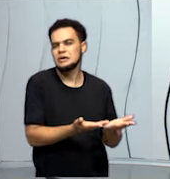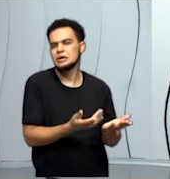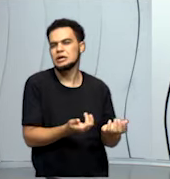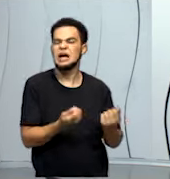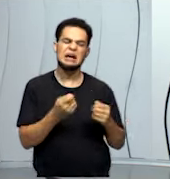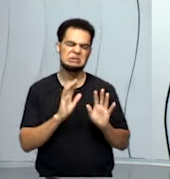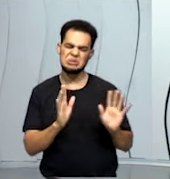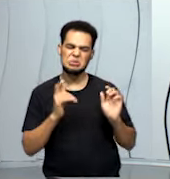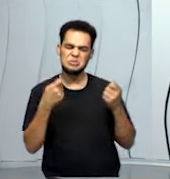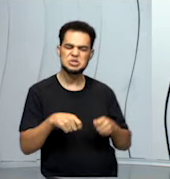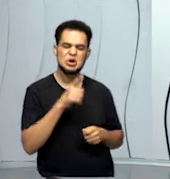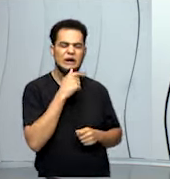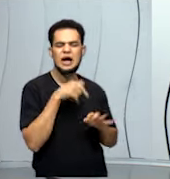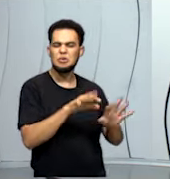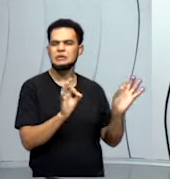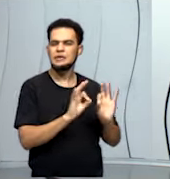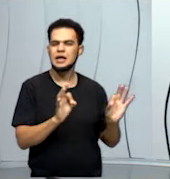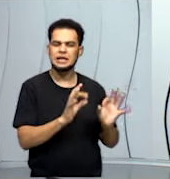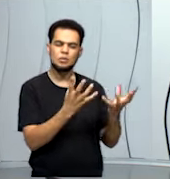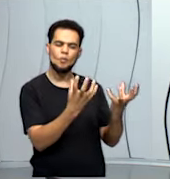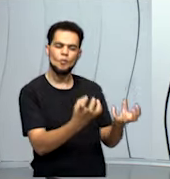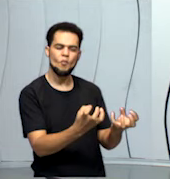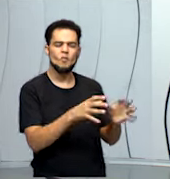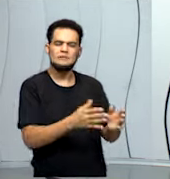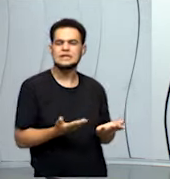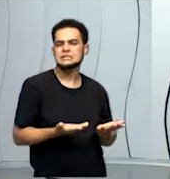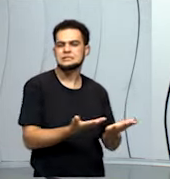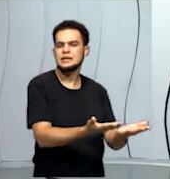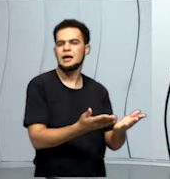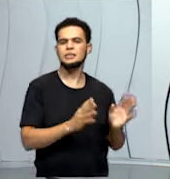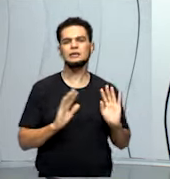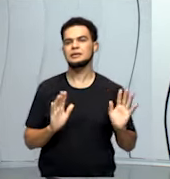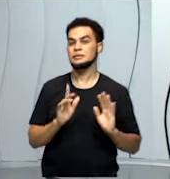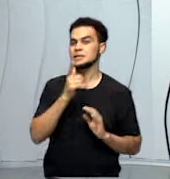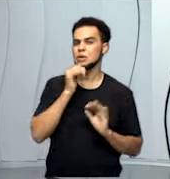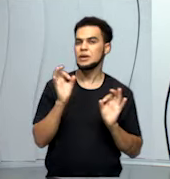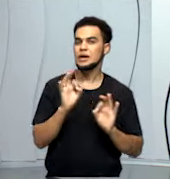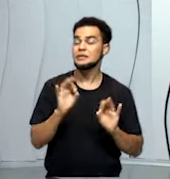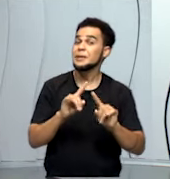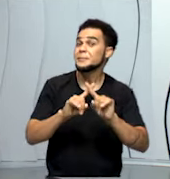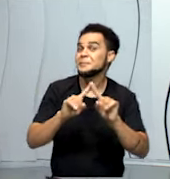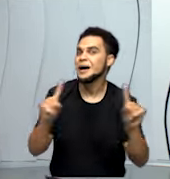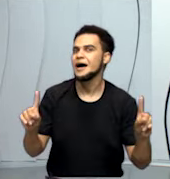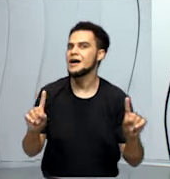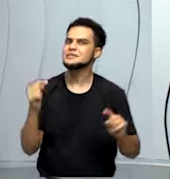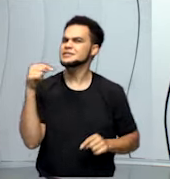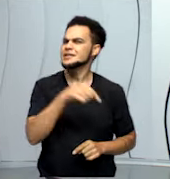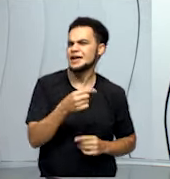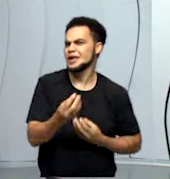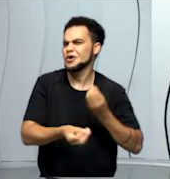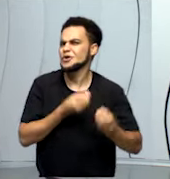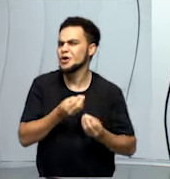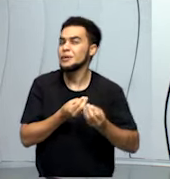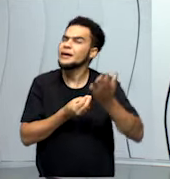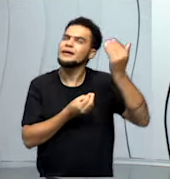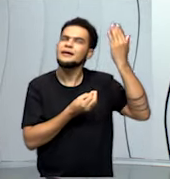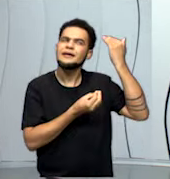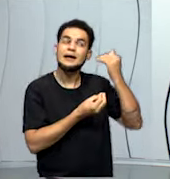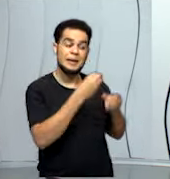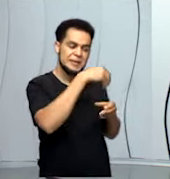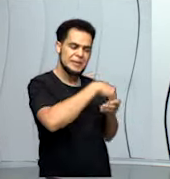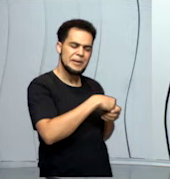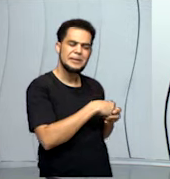está até com uma casquinha sequinha, não tem nada de água aqui. Mas essa abobrinha precisou ser plantada e ao ser